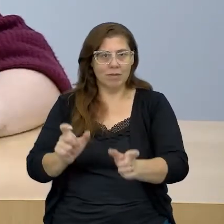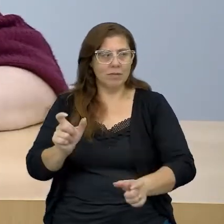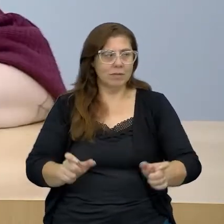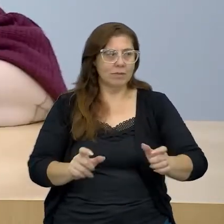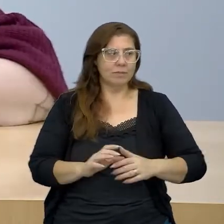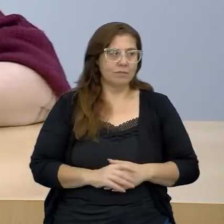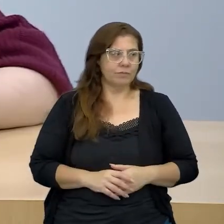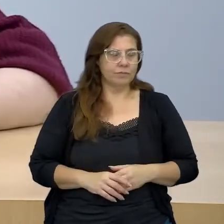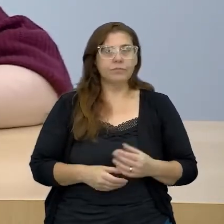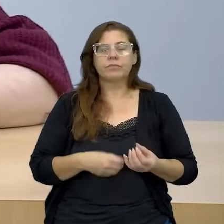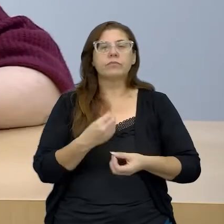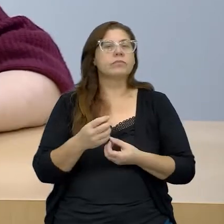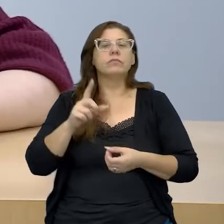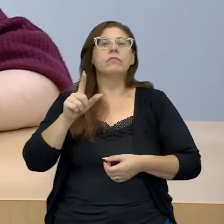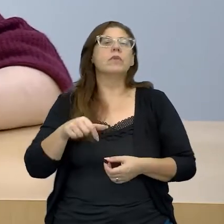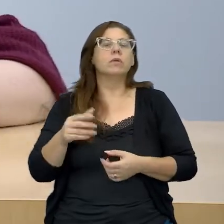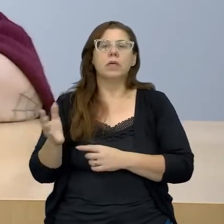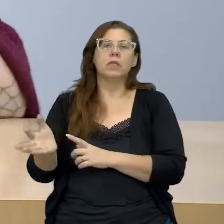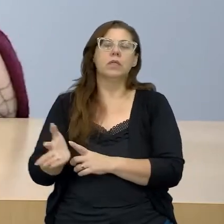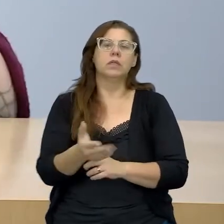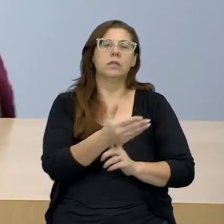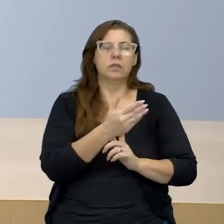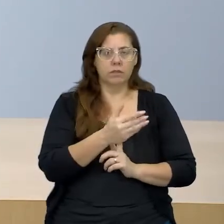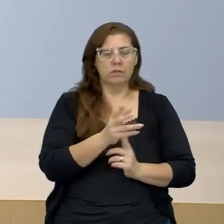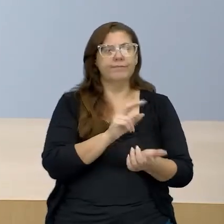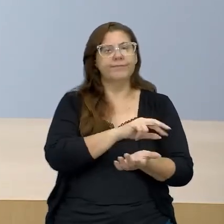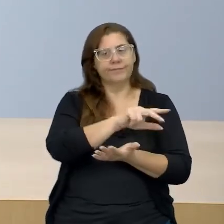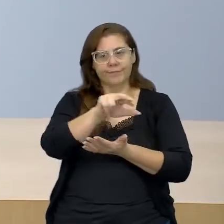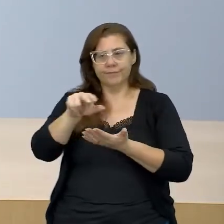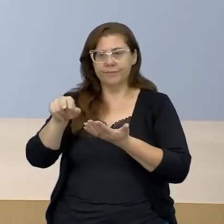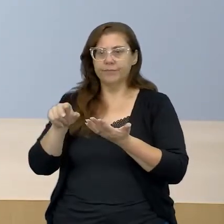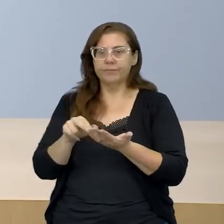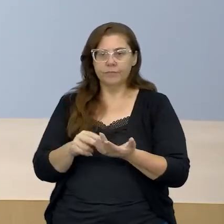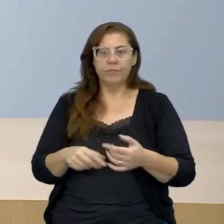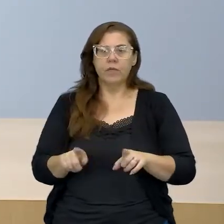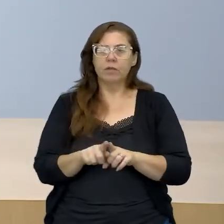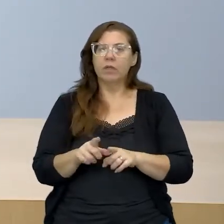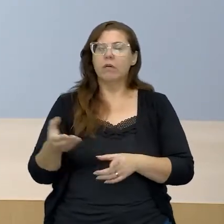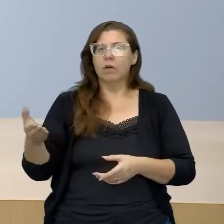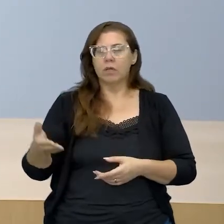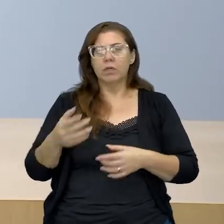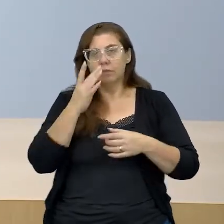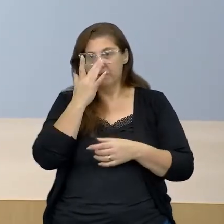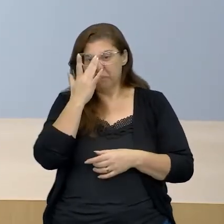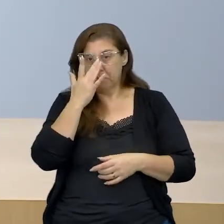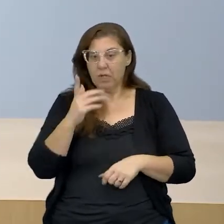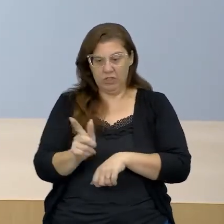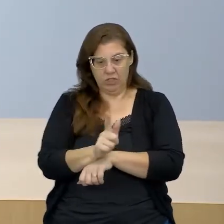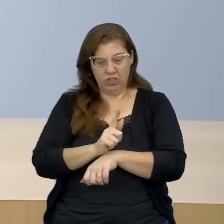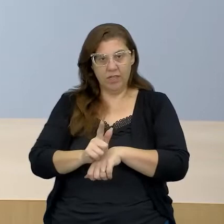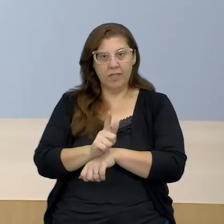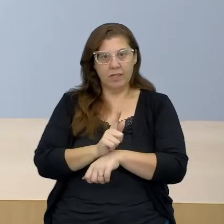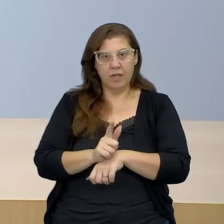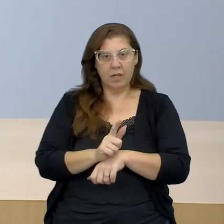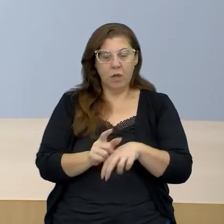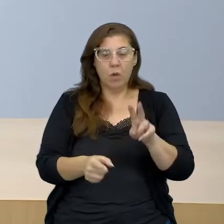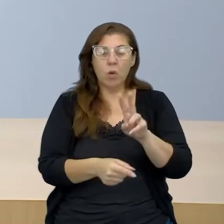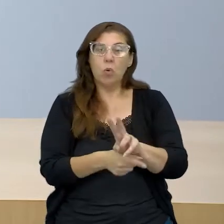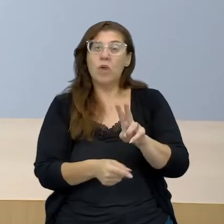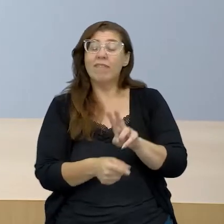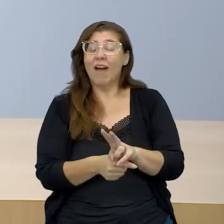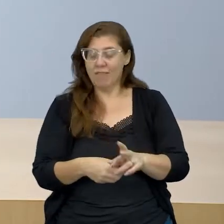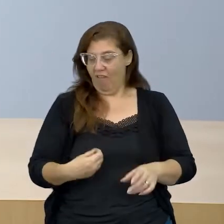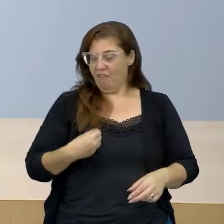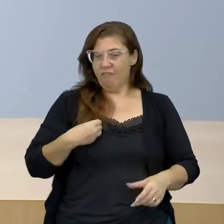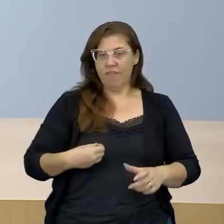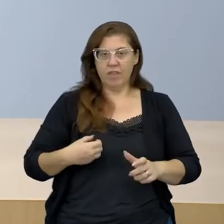né, e como são essas tecnologias? São diversas que estão aí para fazer a gestão da vida da população e